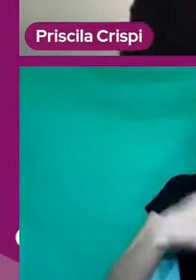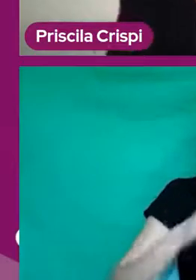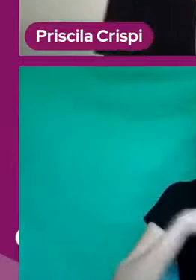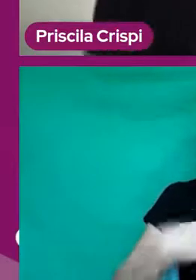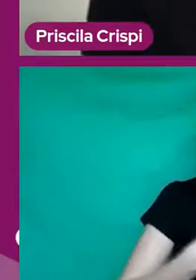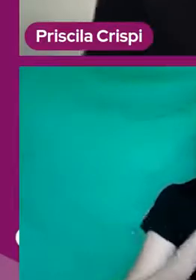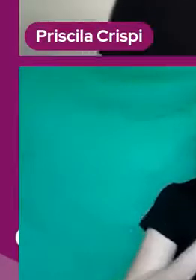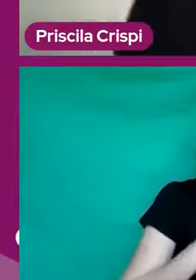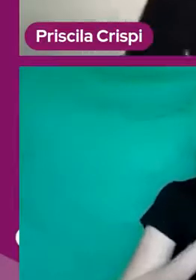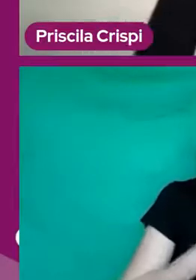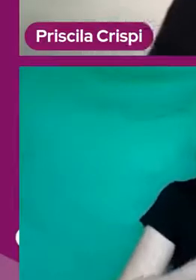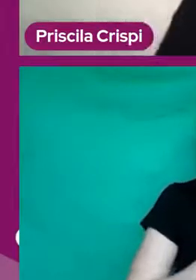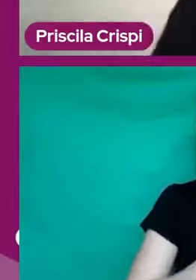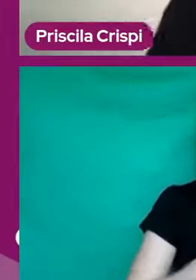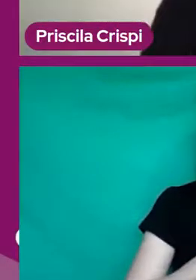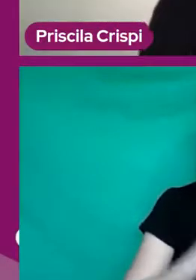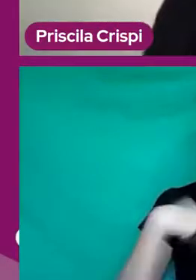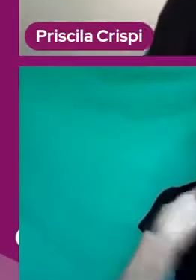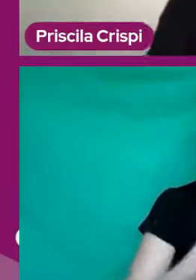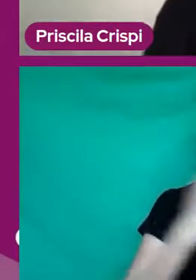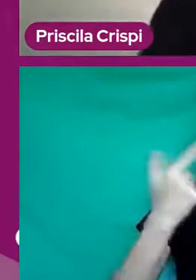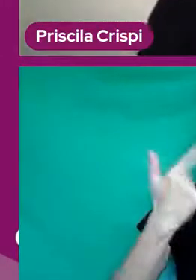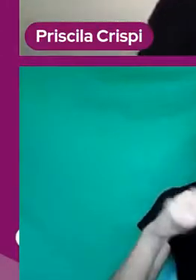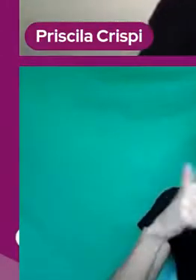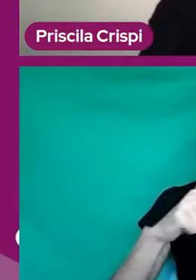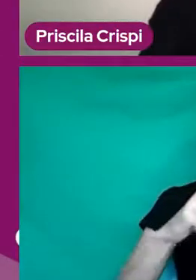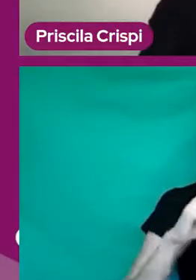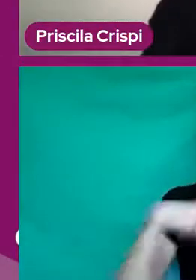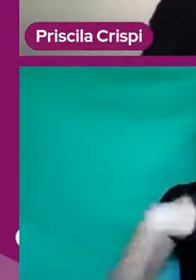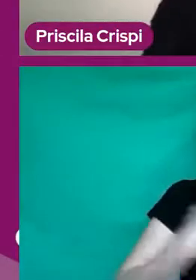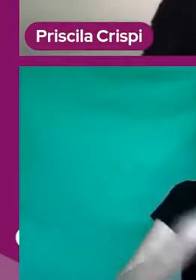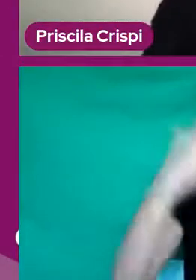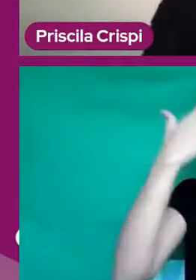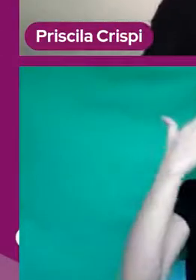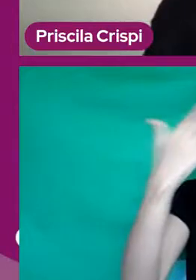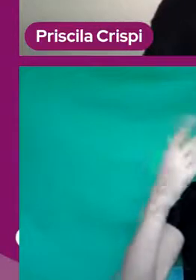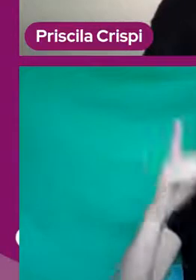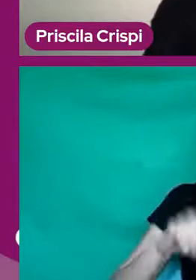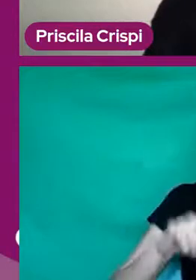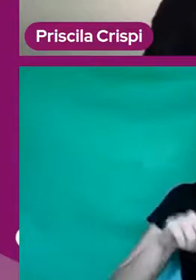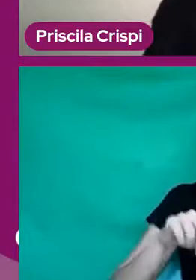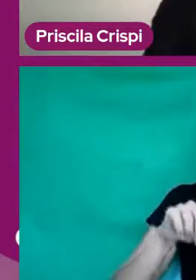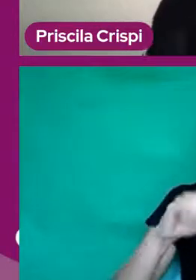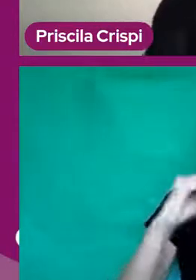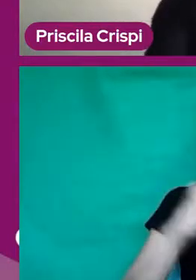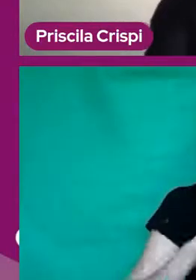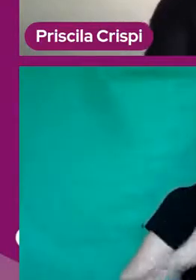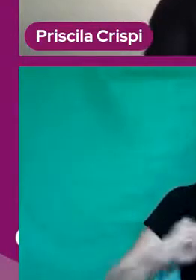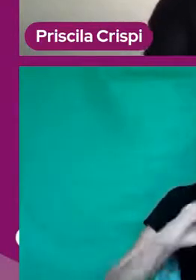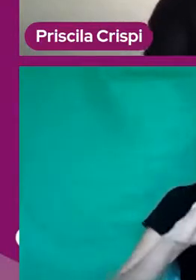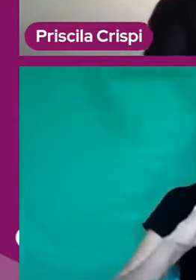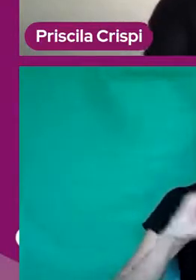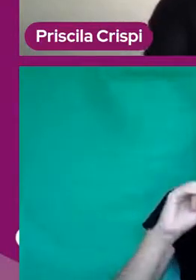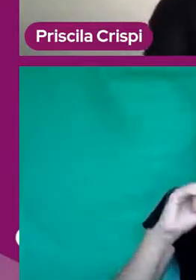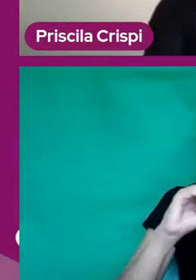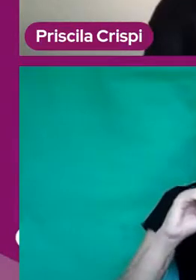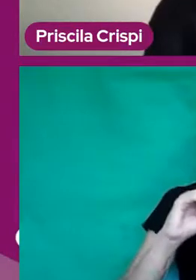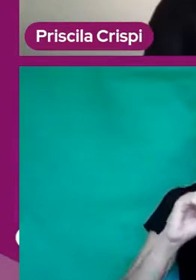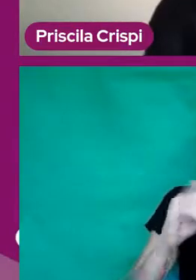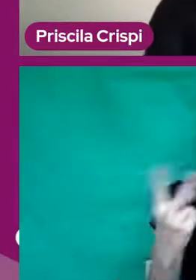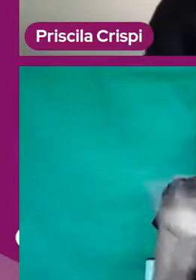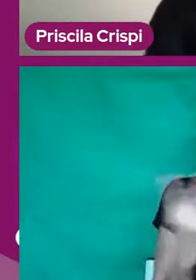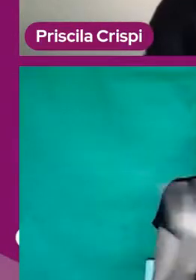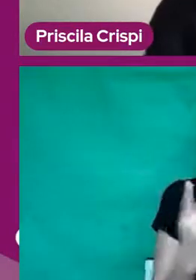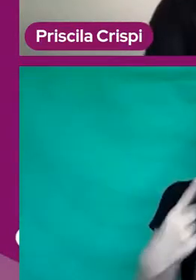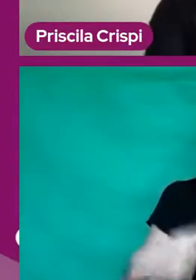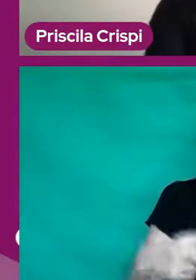esse trabalho que estamos fazendo. Nós agradecemos ao Goethe Institute e ao Relief Fund, que também pôde